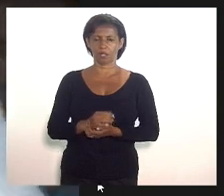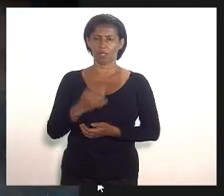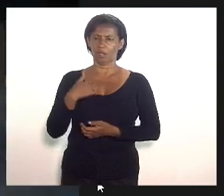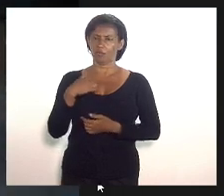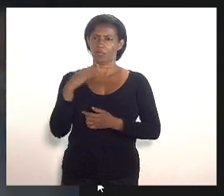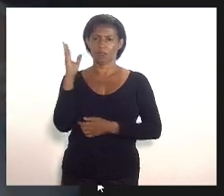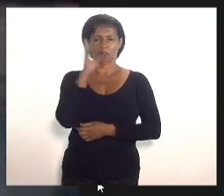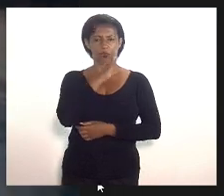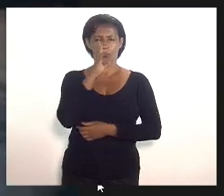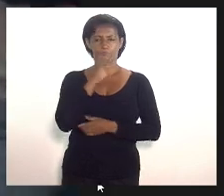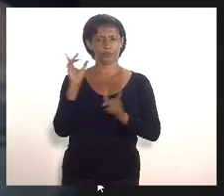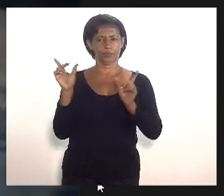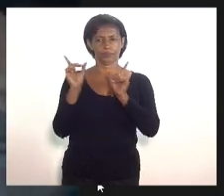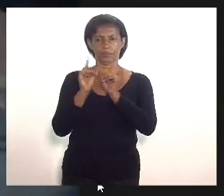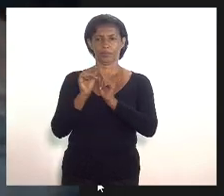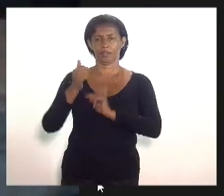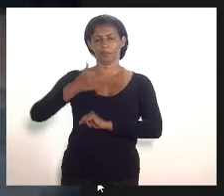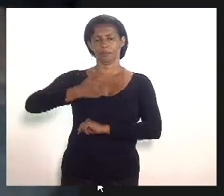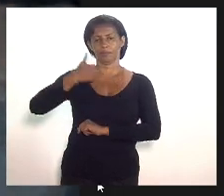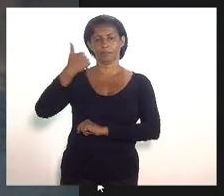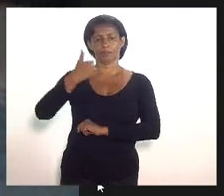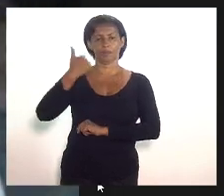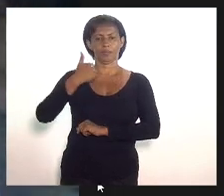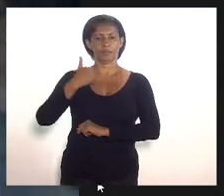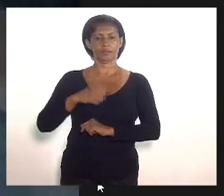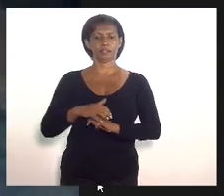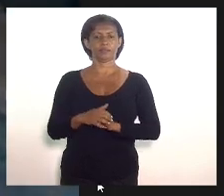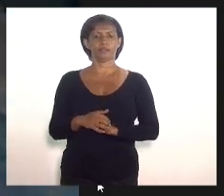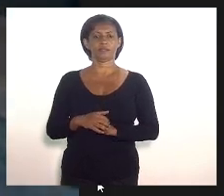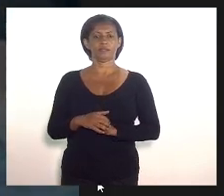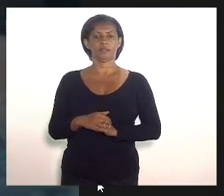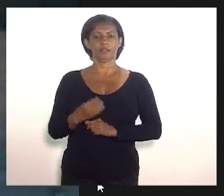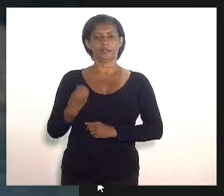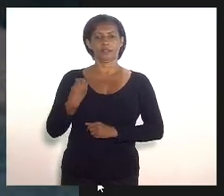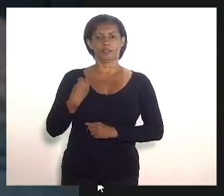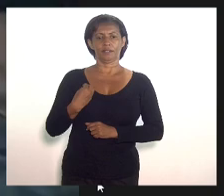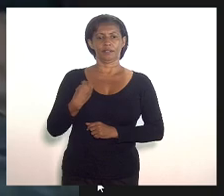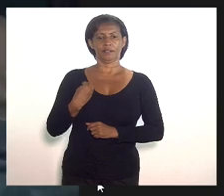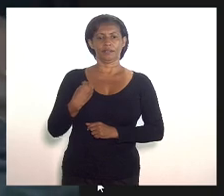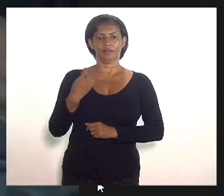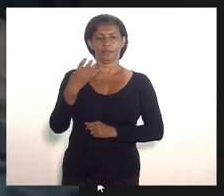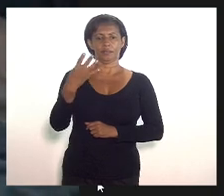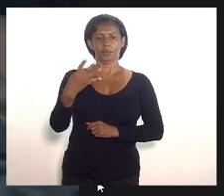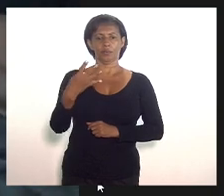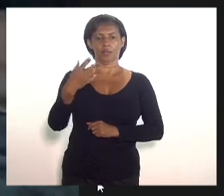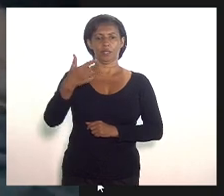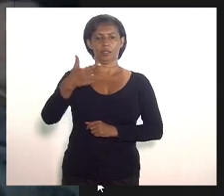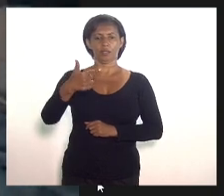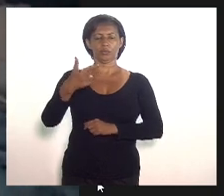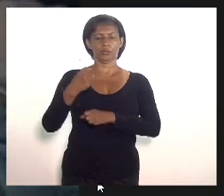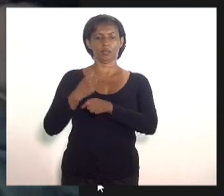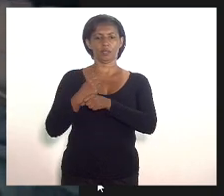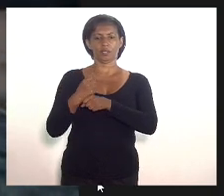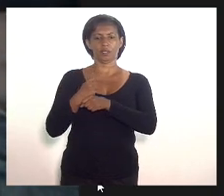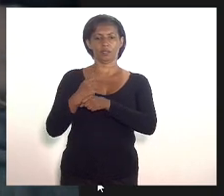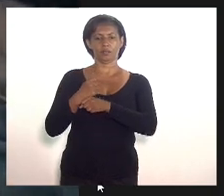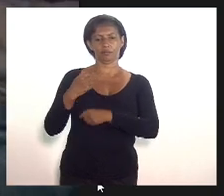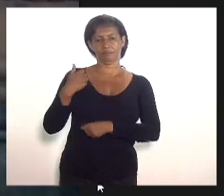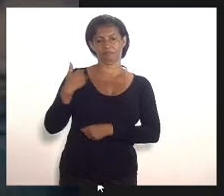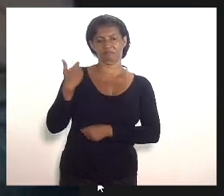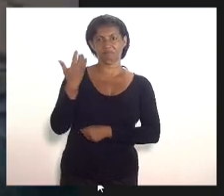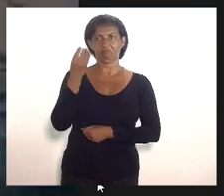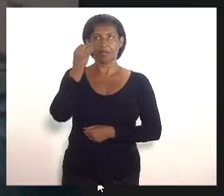deputado em primeiro lugar dizer que vivi 42 anos de idade para